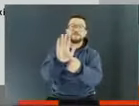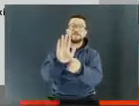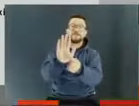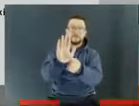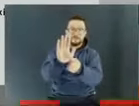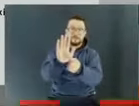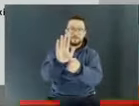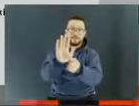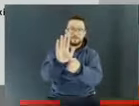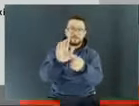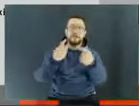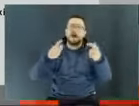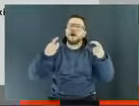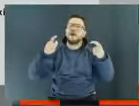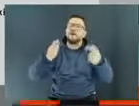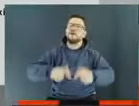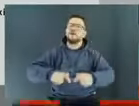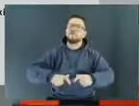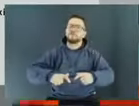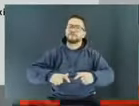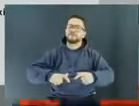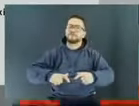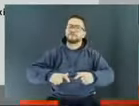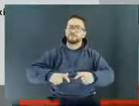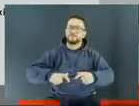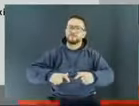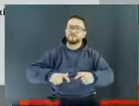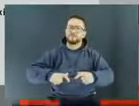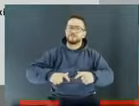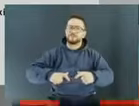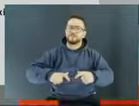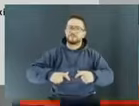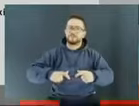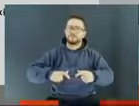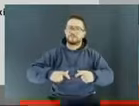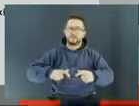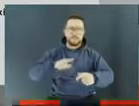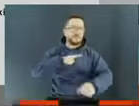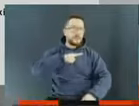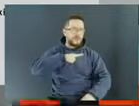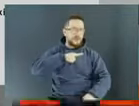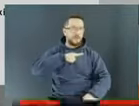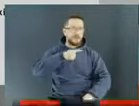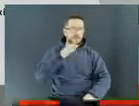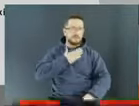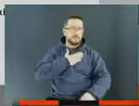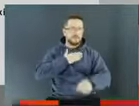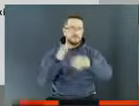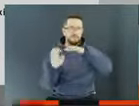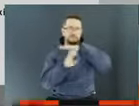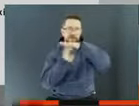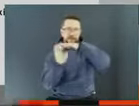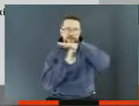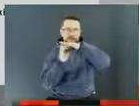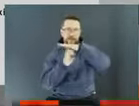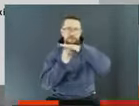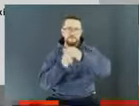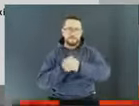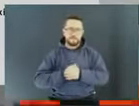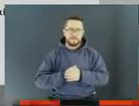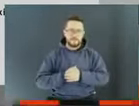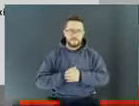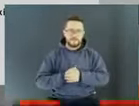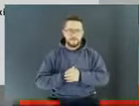precária, alvará provisório,